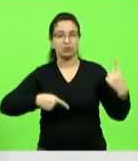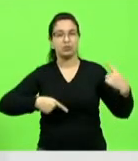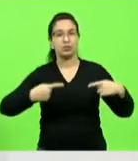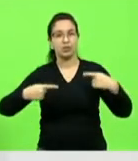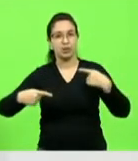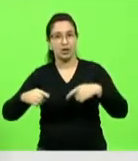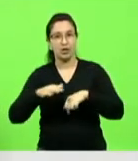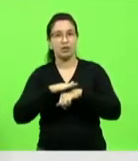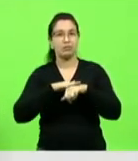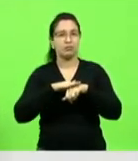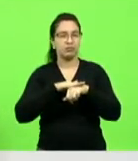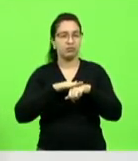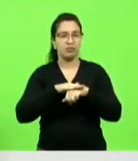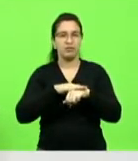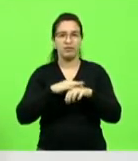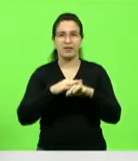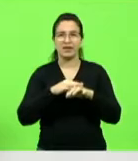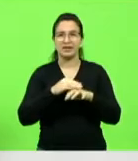inúmeras vezes.